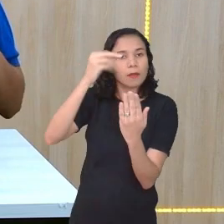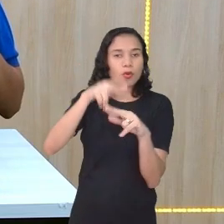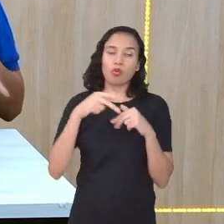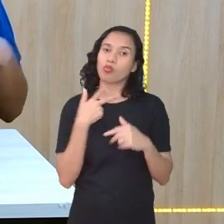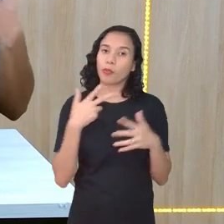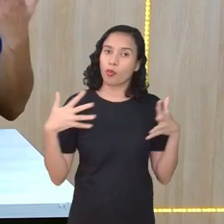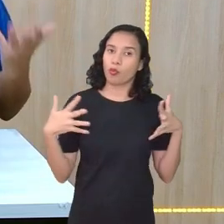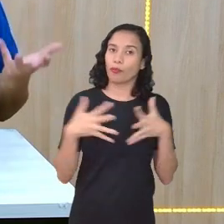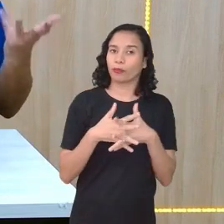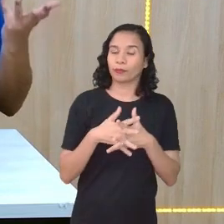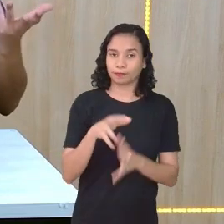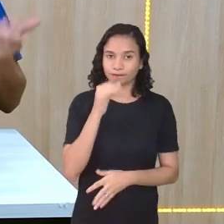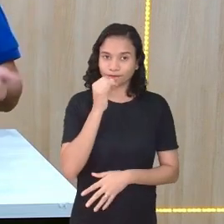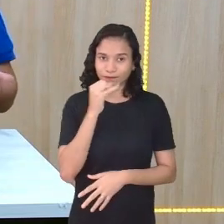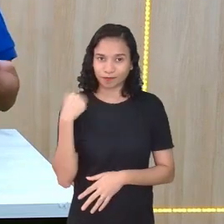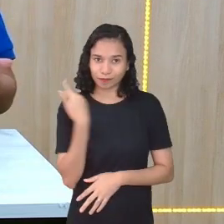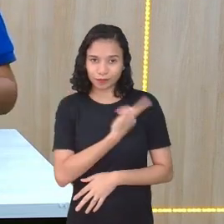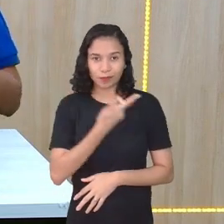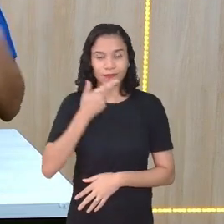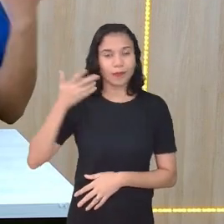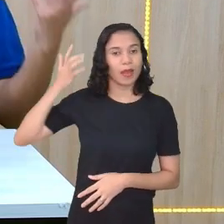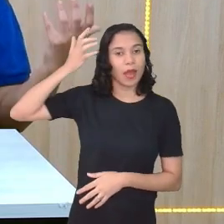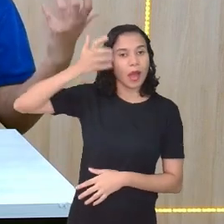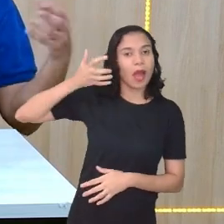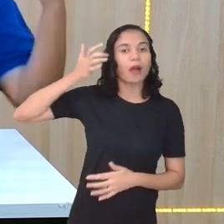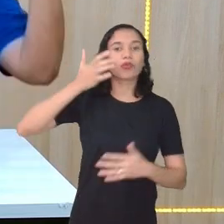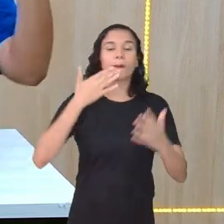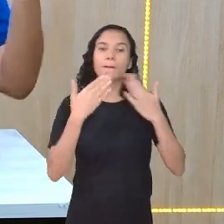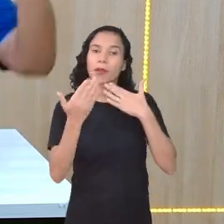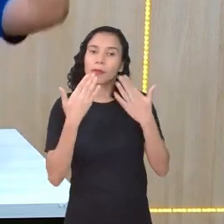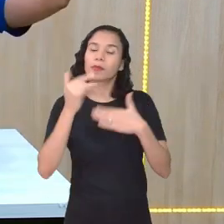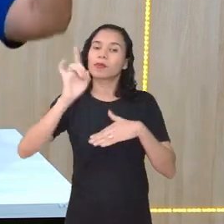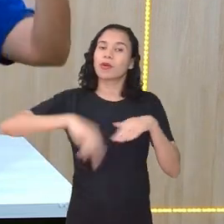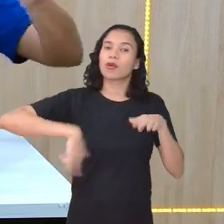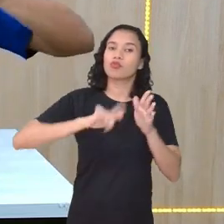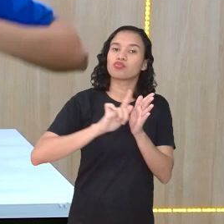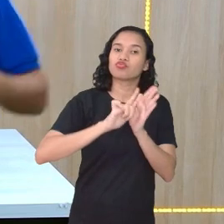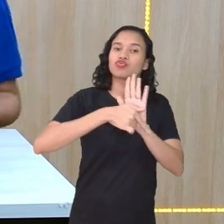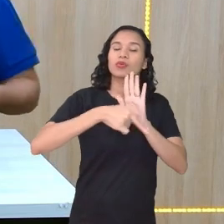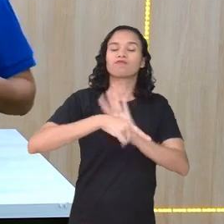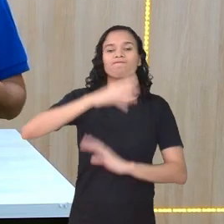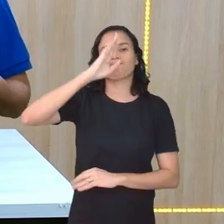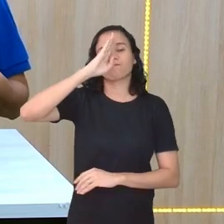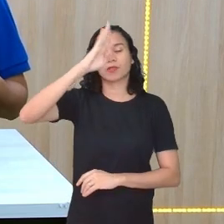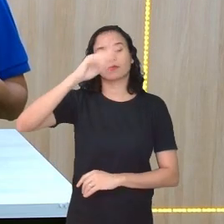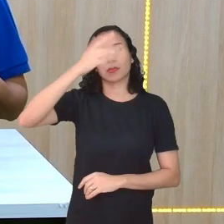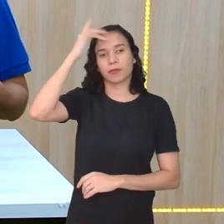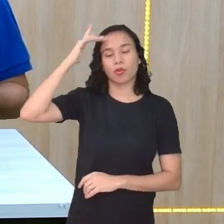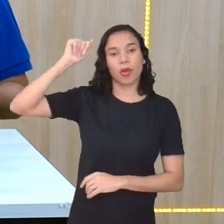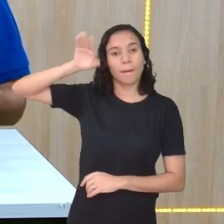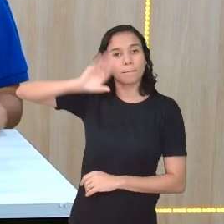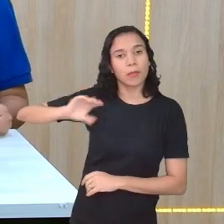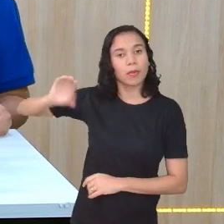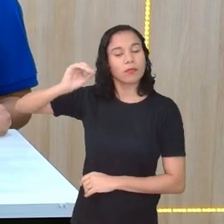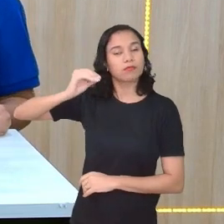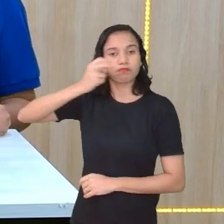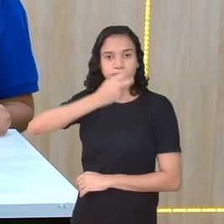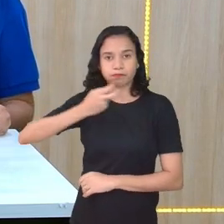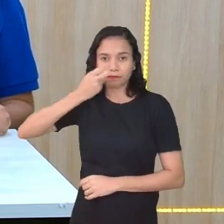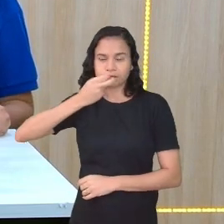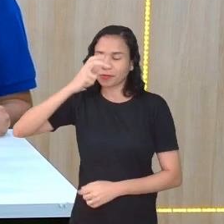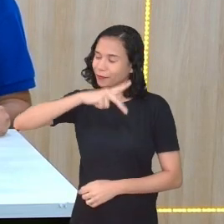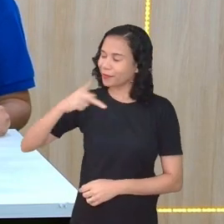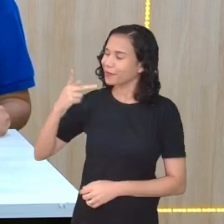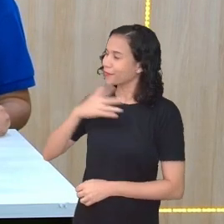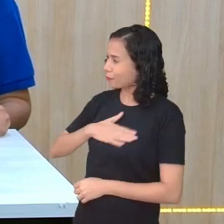confundir. Quando a gente fala de podcast, a gente está falando de o quê? De um gênero principalmente oral. Sim. Professora Viviane, você